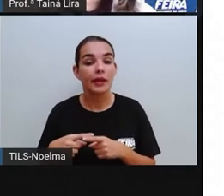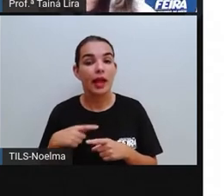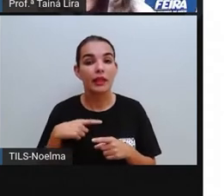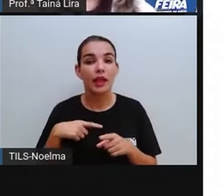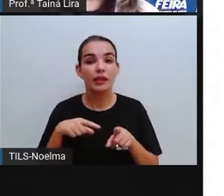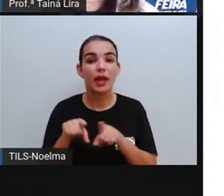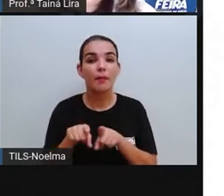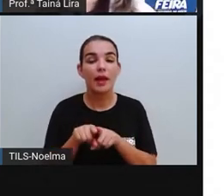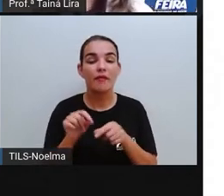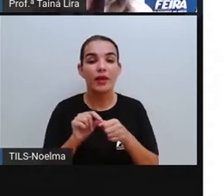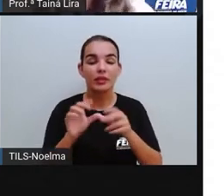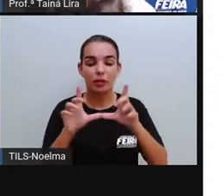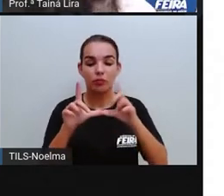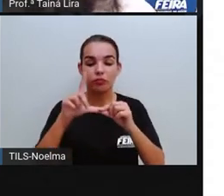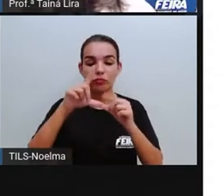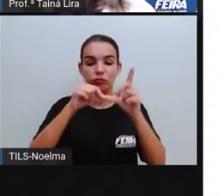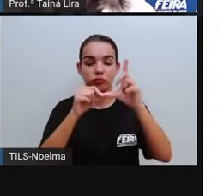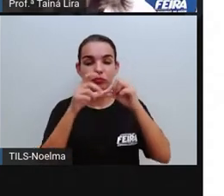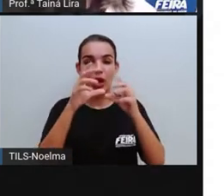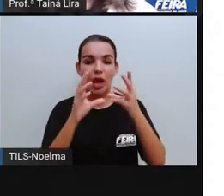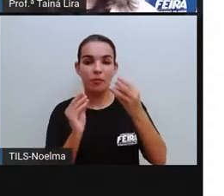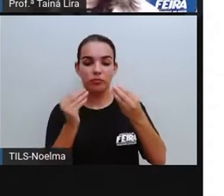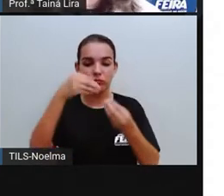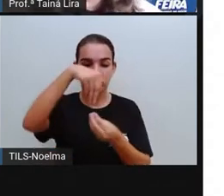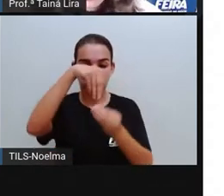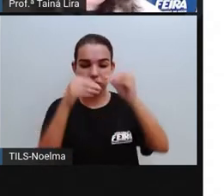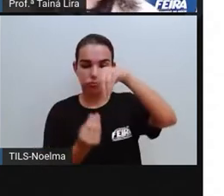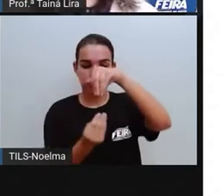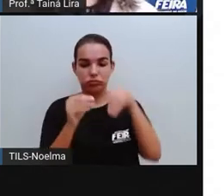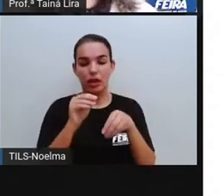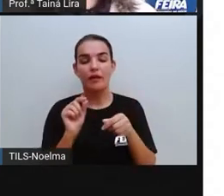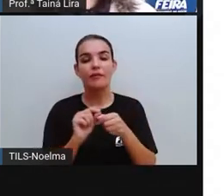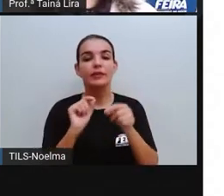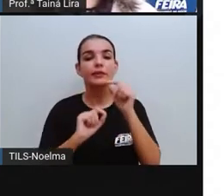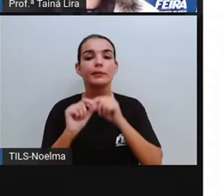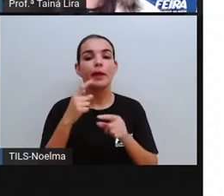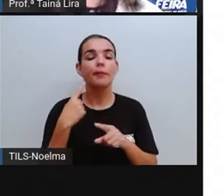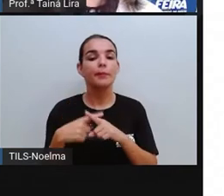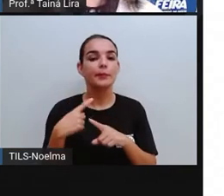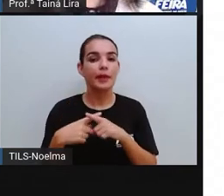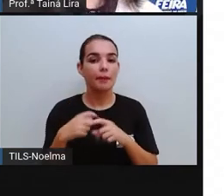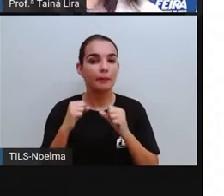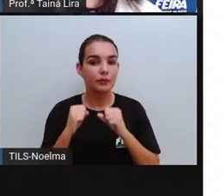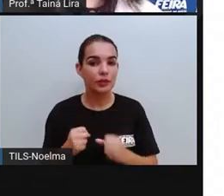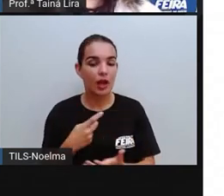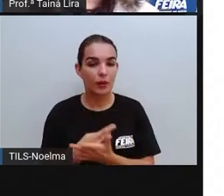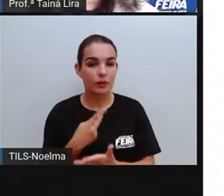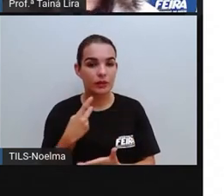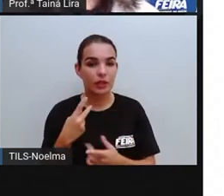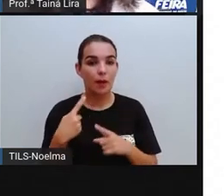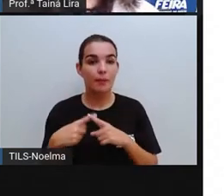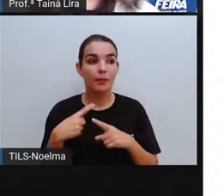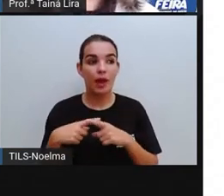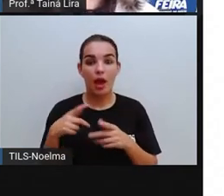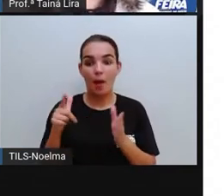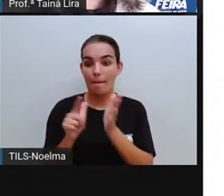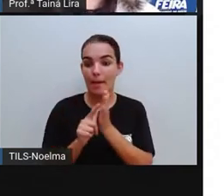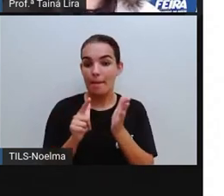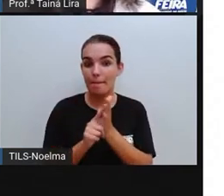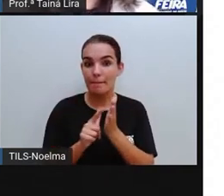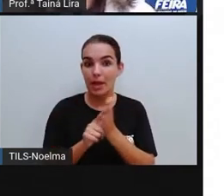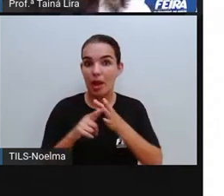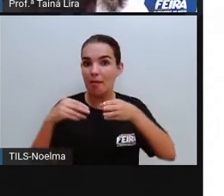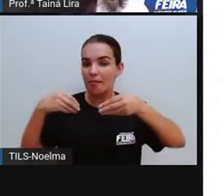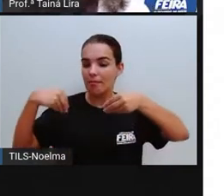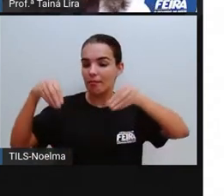origami aqui com vocês, não foi? A Pró falou que aquilo ali era possível, né? Fazer aquelas dobraduras ali com a folha, porque